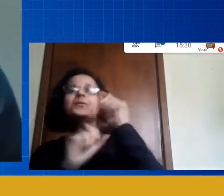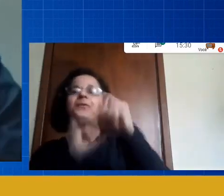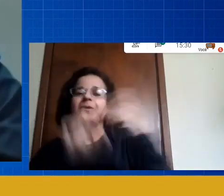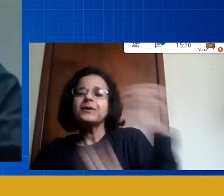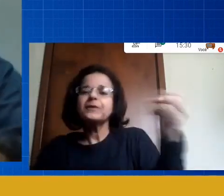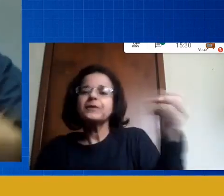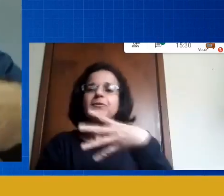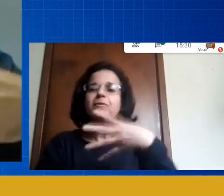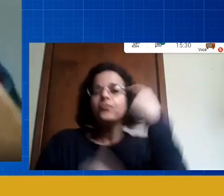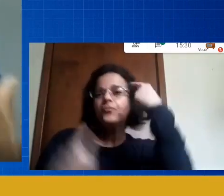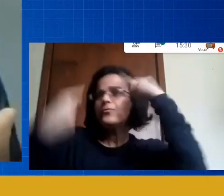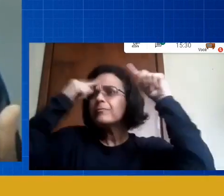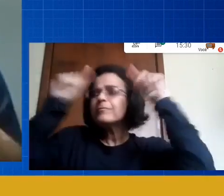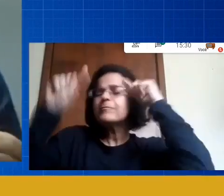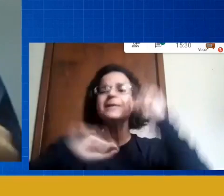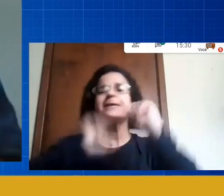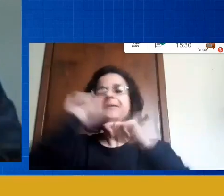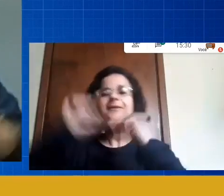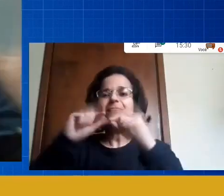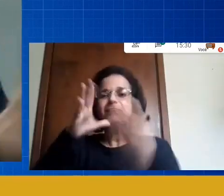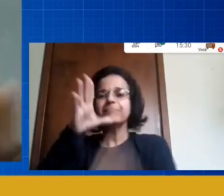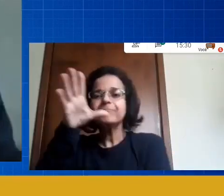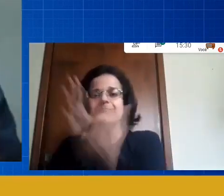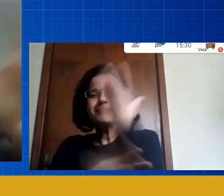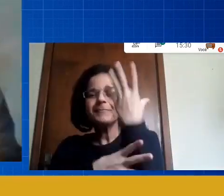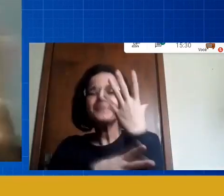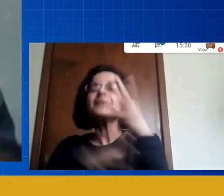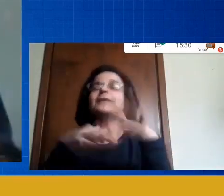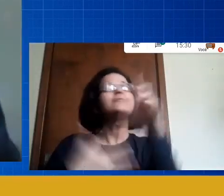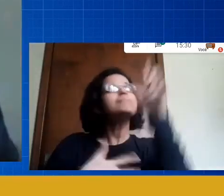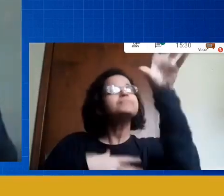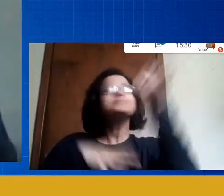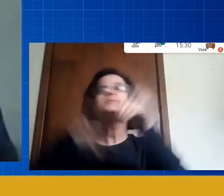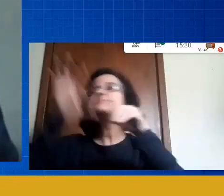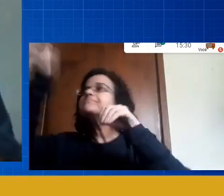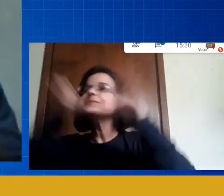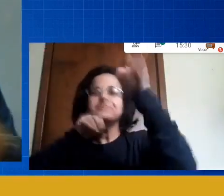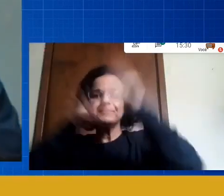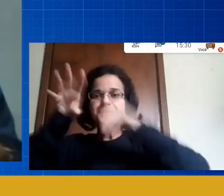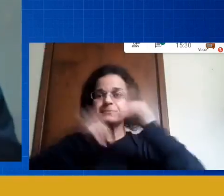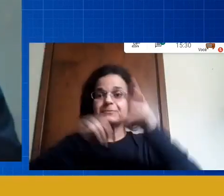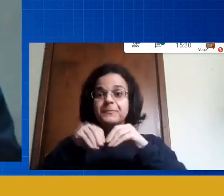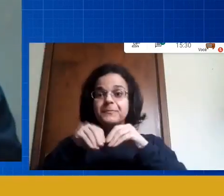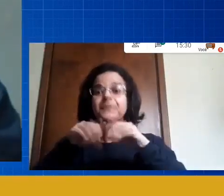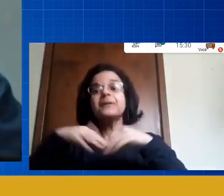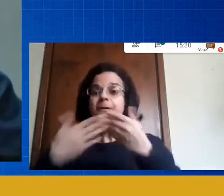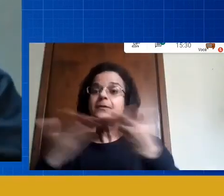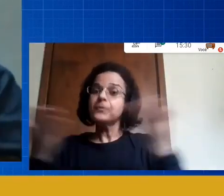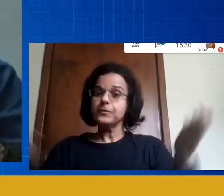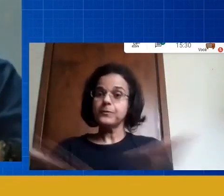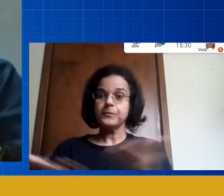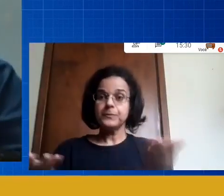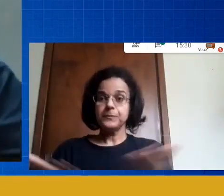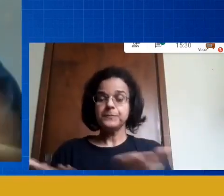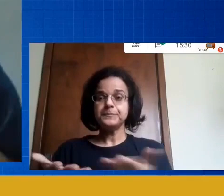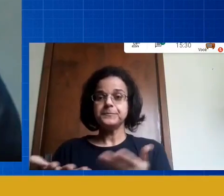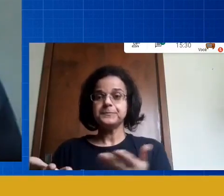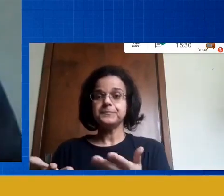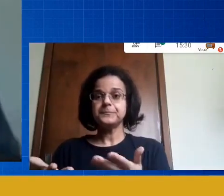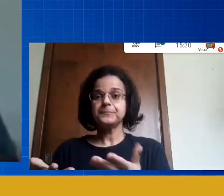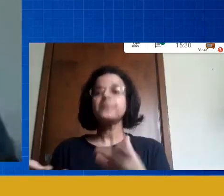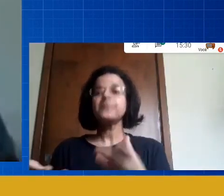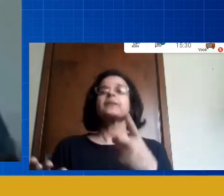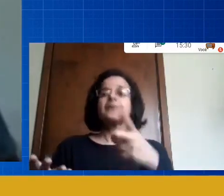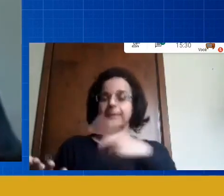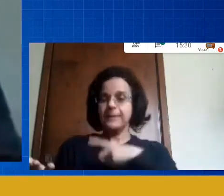inventar o que que eu posso criar vou pegar uma ideia então hoje é por incrível que pareça isso está